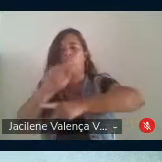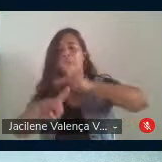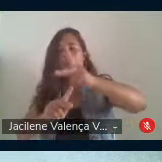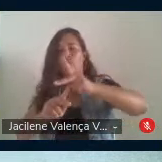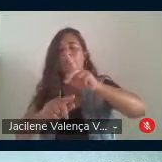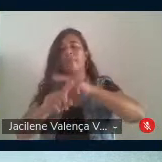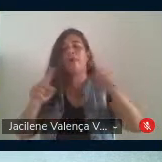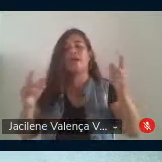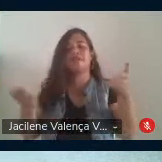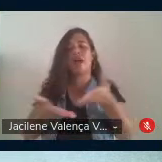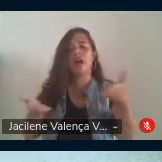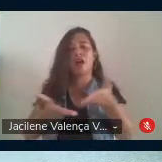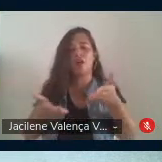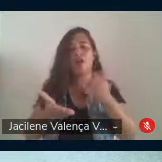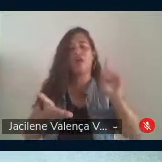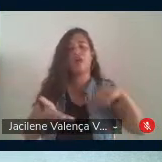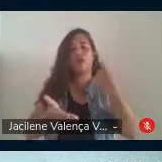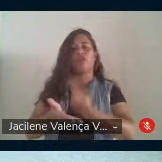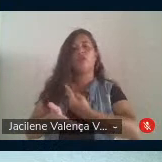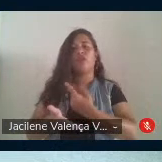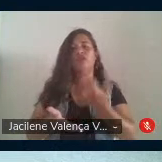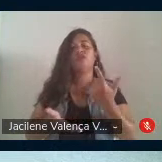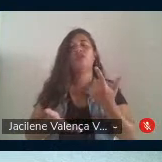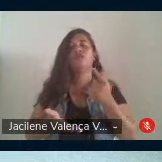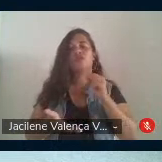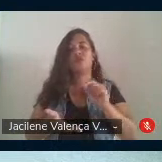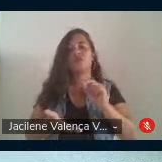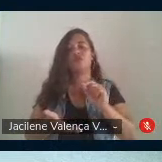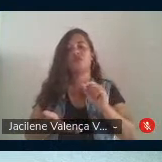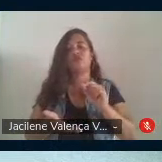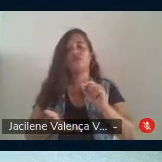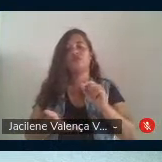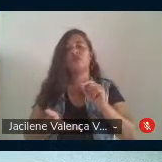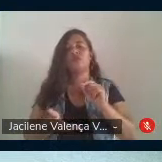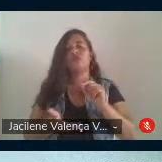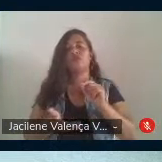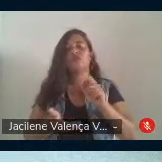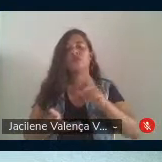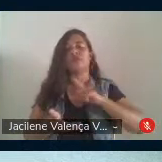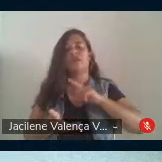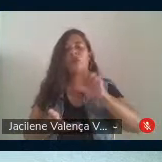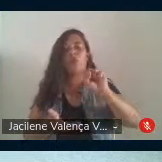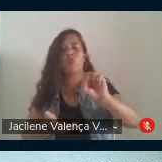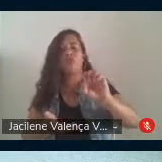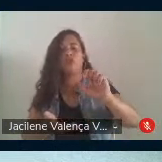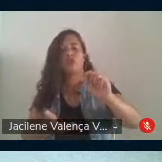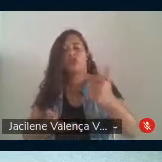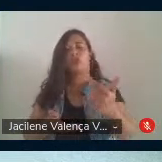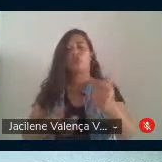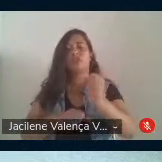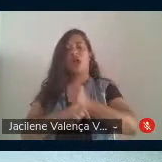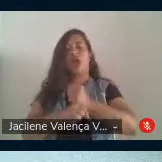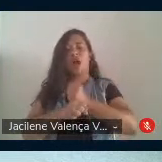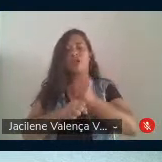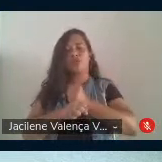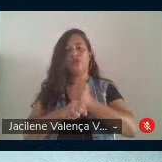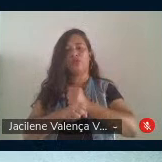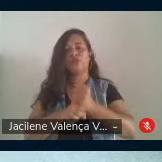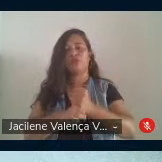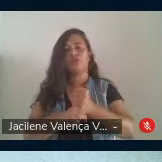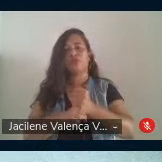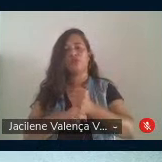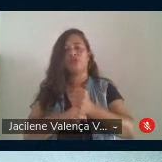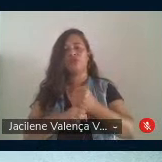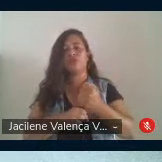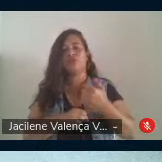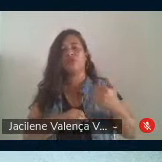convocamos, diante desses 82 anos que estou completando, me